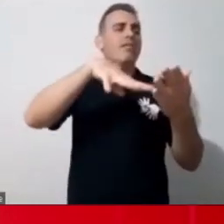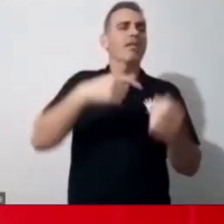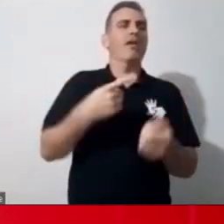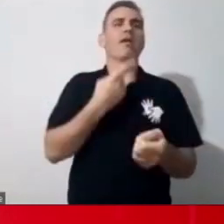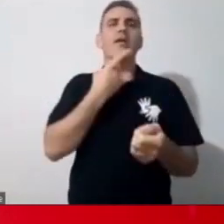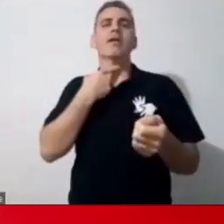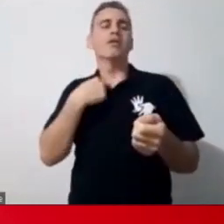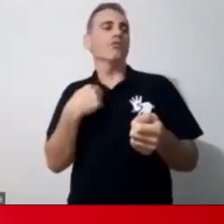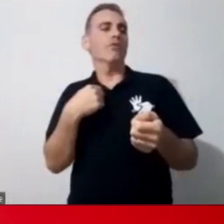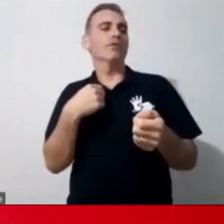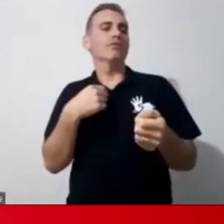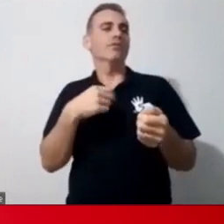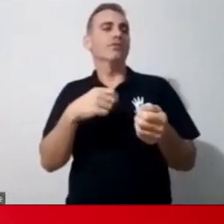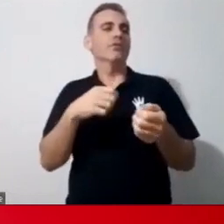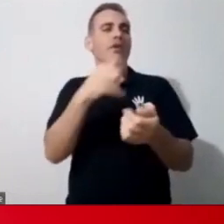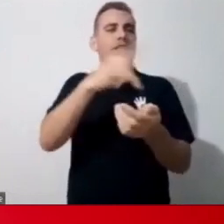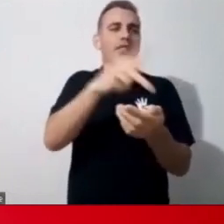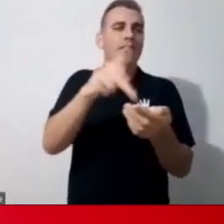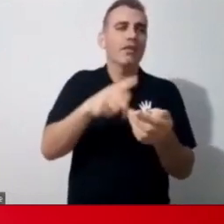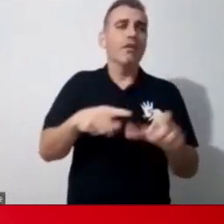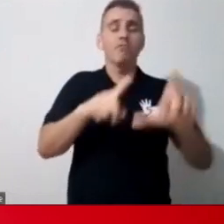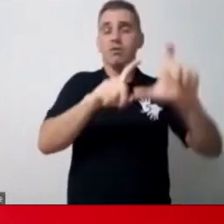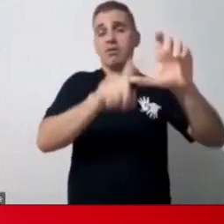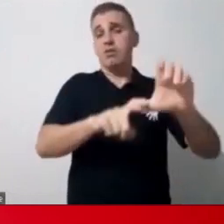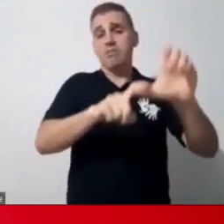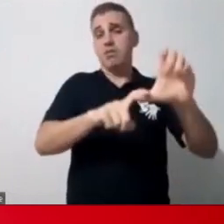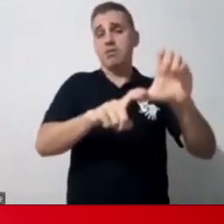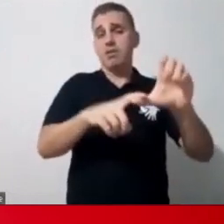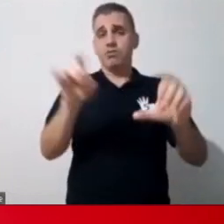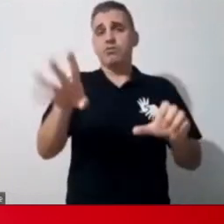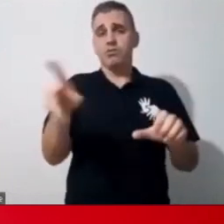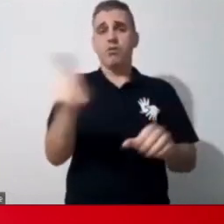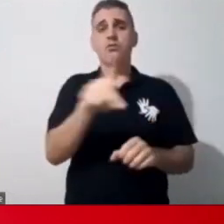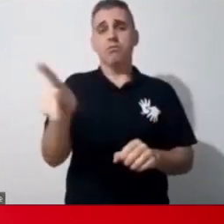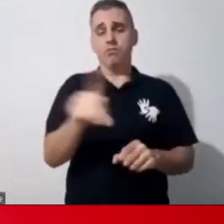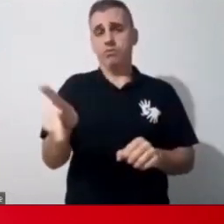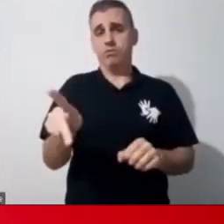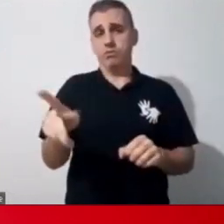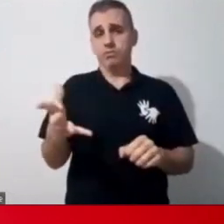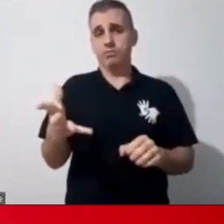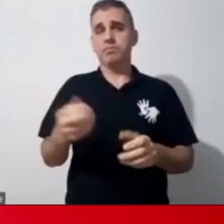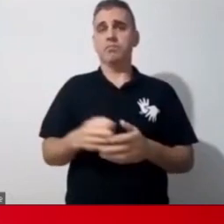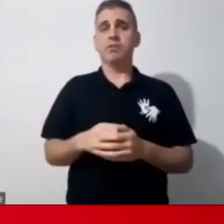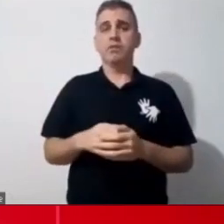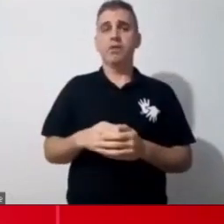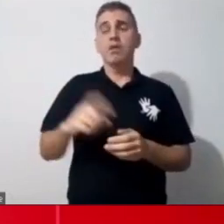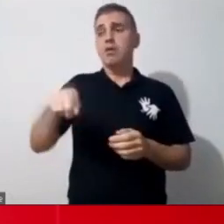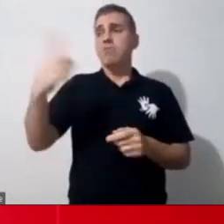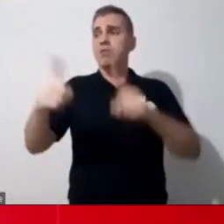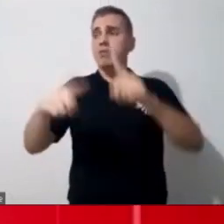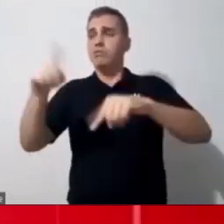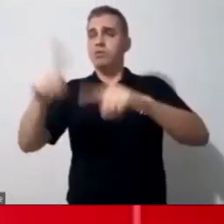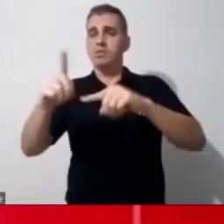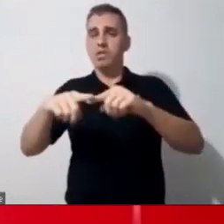atividade coletiva e numa outra semana, de repente, uma atividade junto com outro colégio. Então, acho que isso é muito